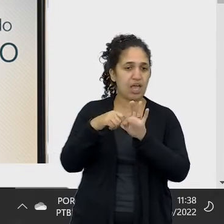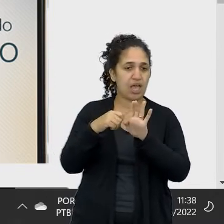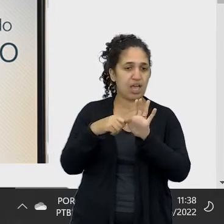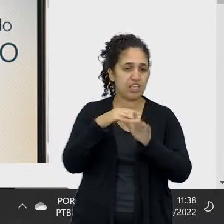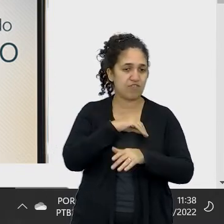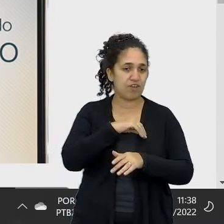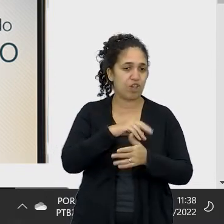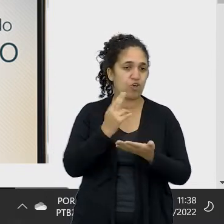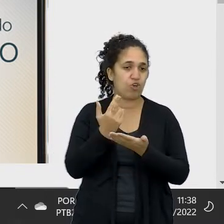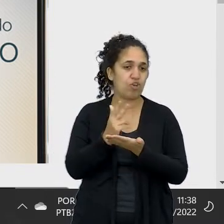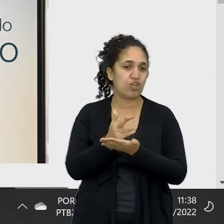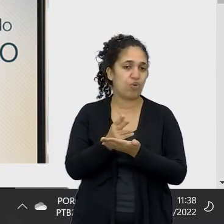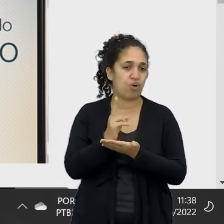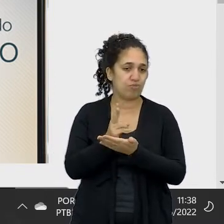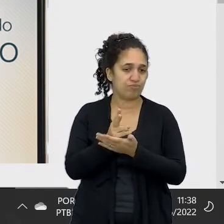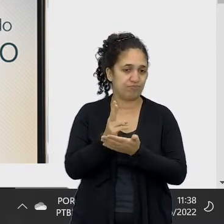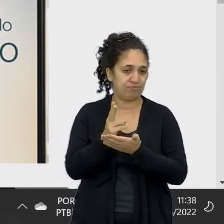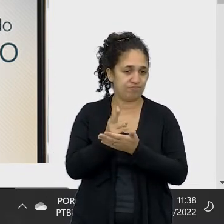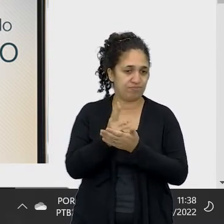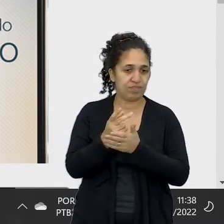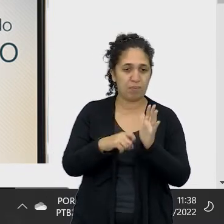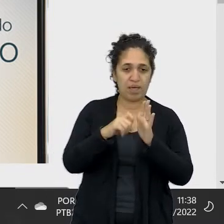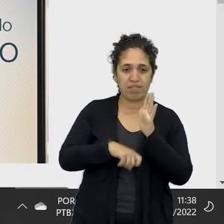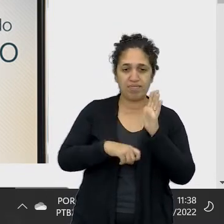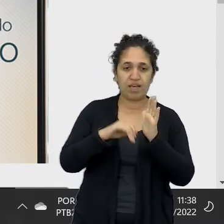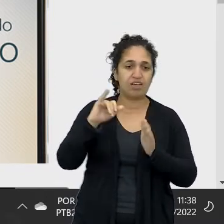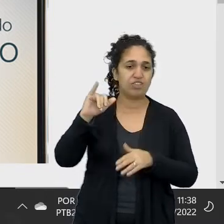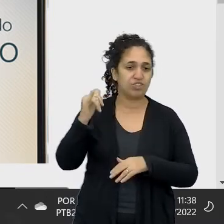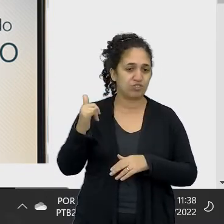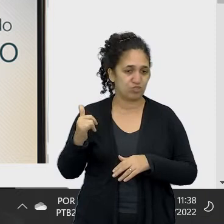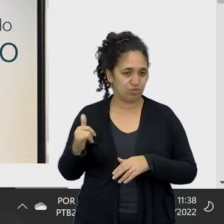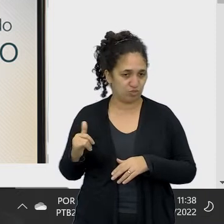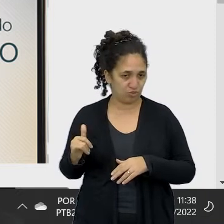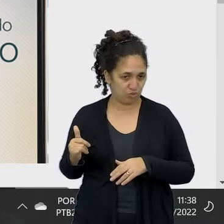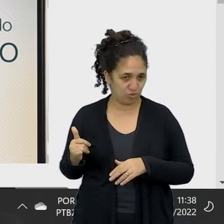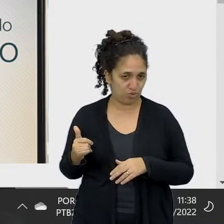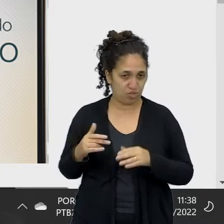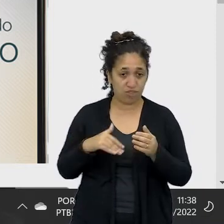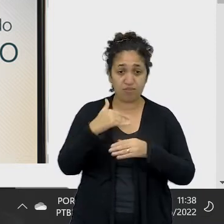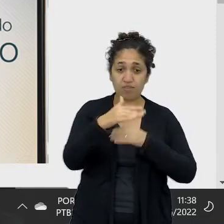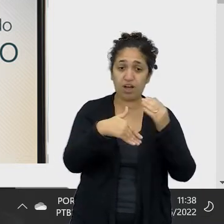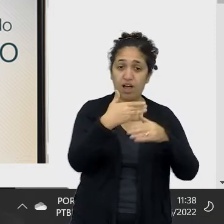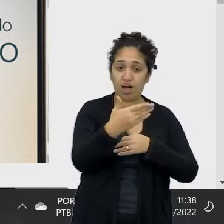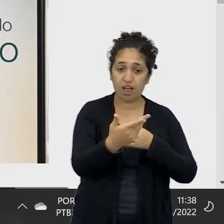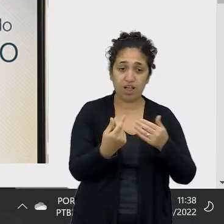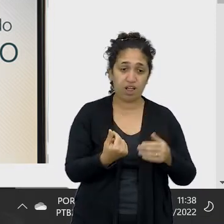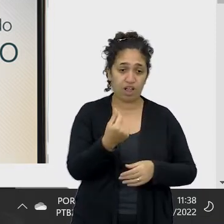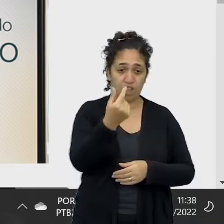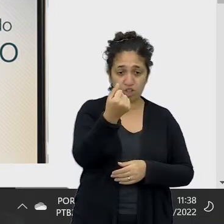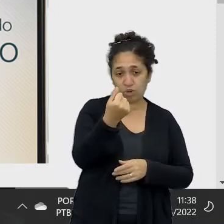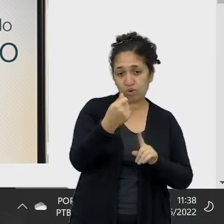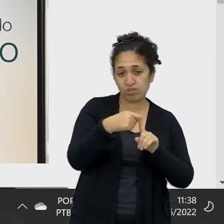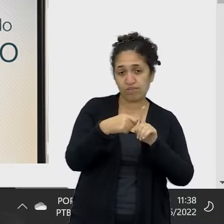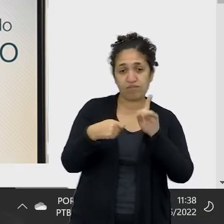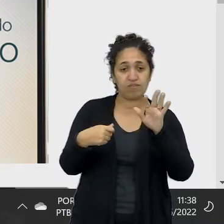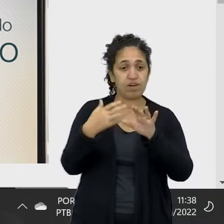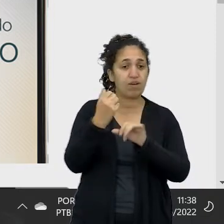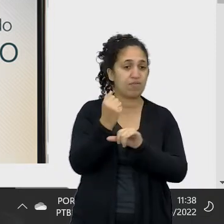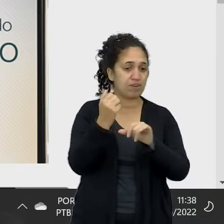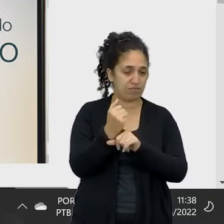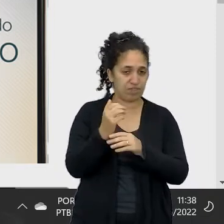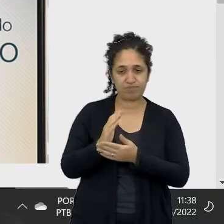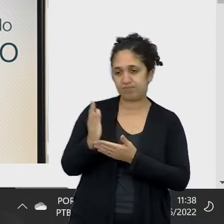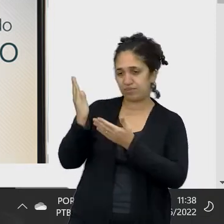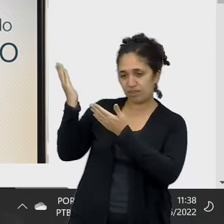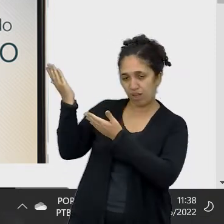mesmo valor, considerando uma determinada taxa de juros, obtendo o valor final do número de meses. Então, a gente